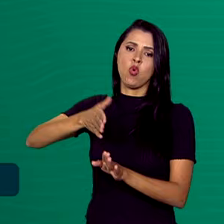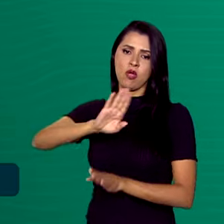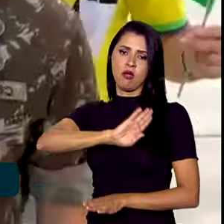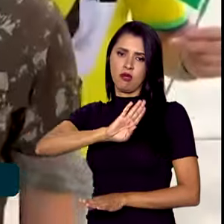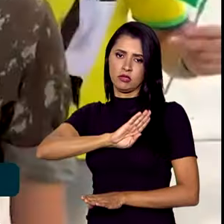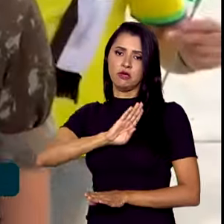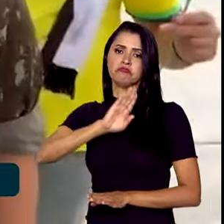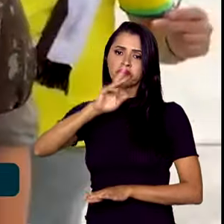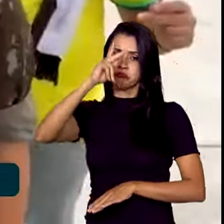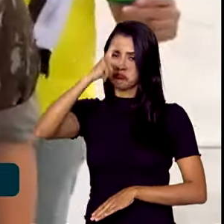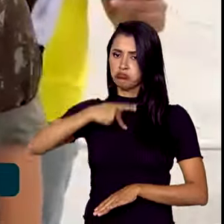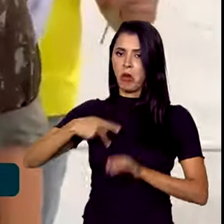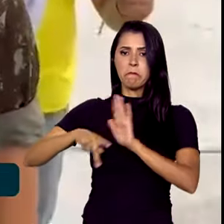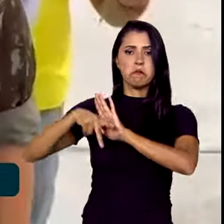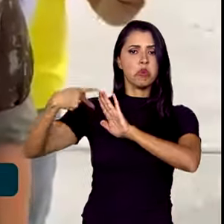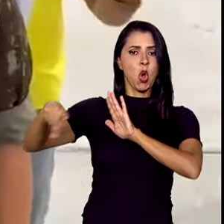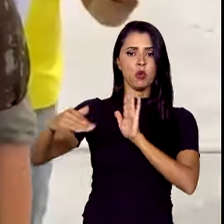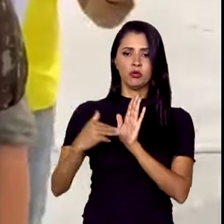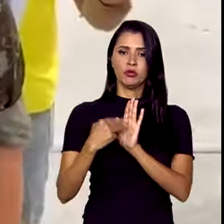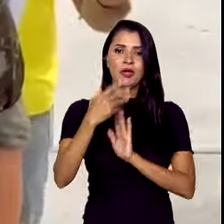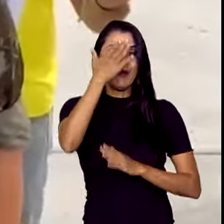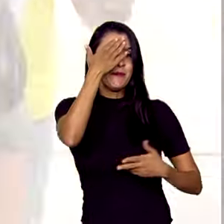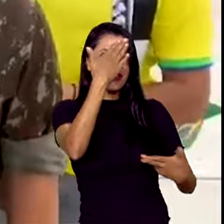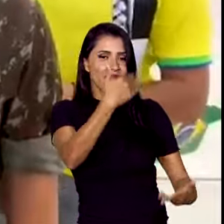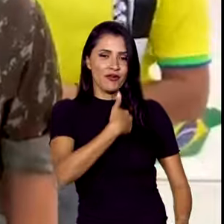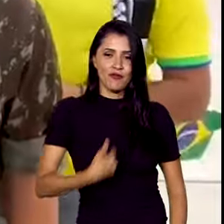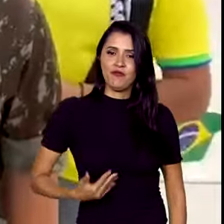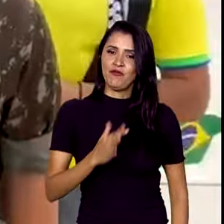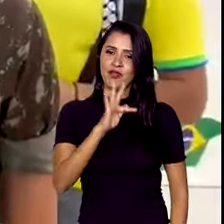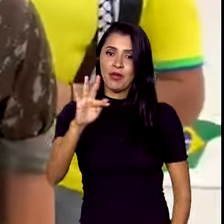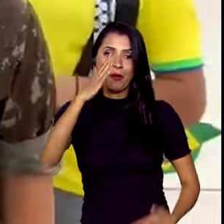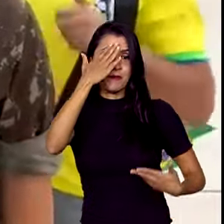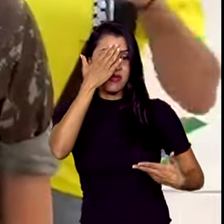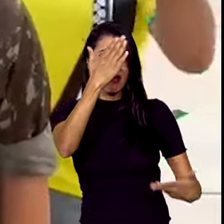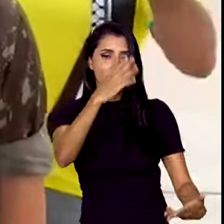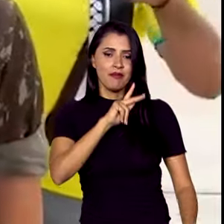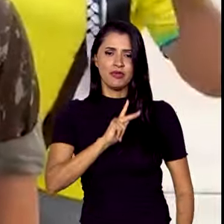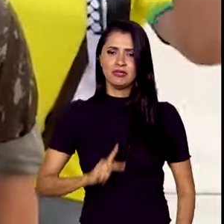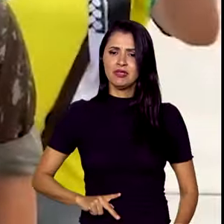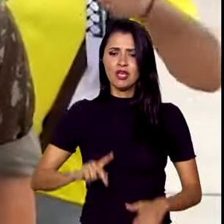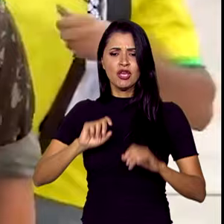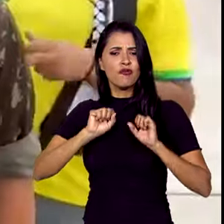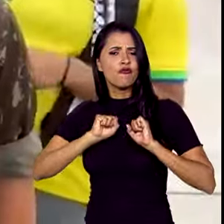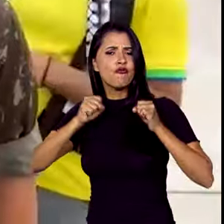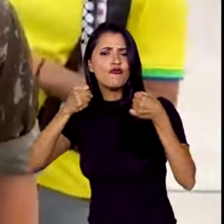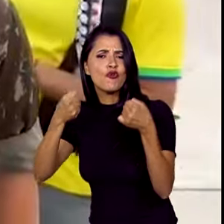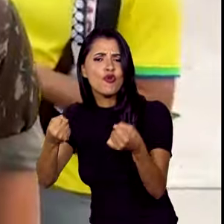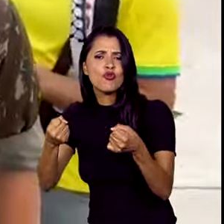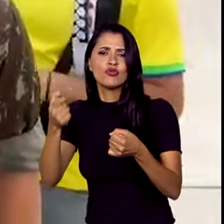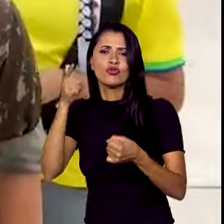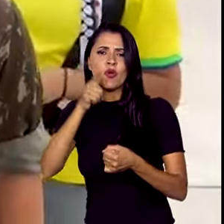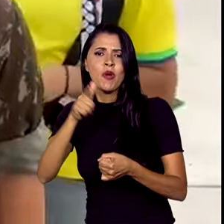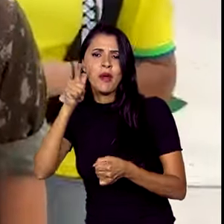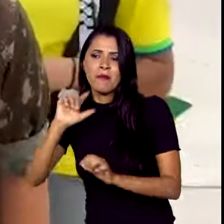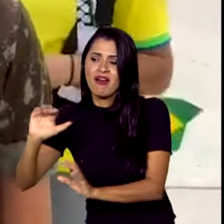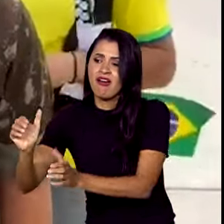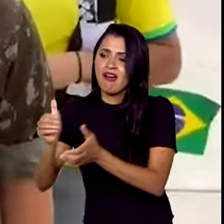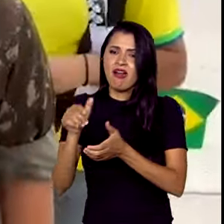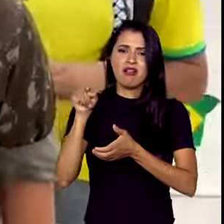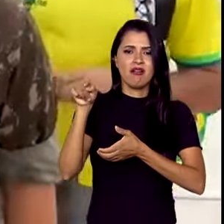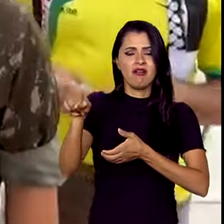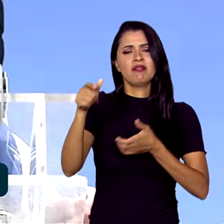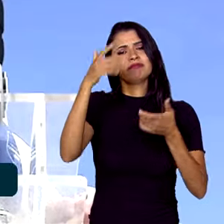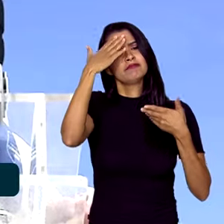pessoais. Obrigado, governo federal. Obrigado, presidente. O fez grande esforço para retirar o nós de lá.